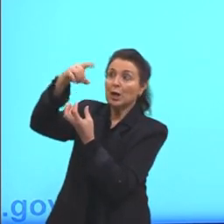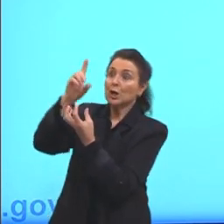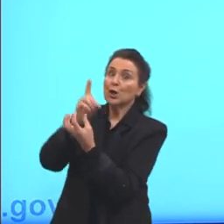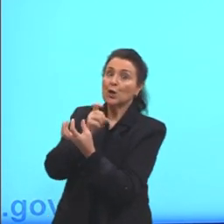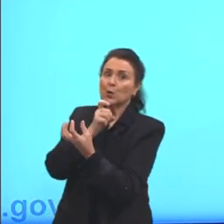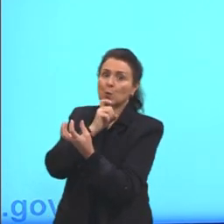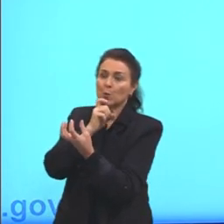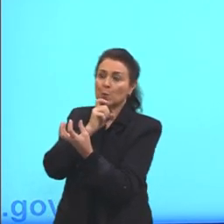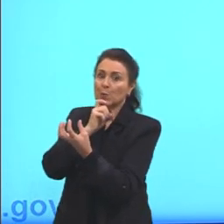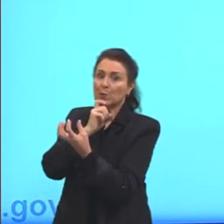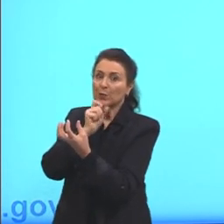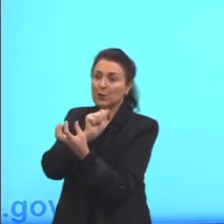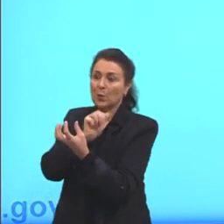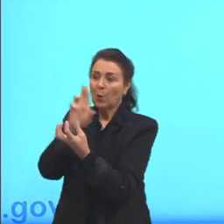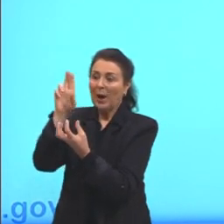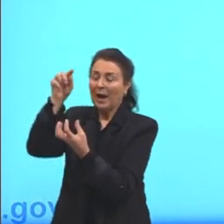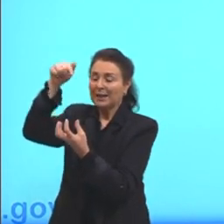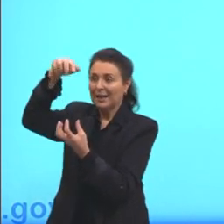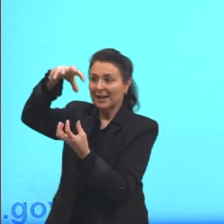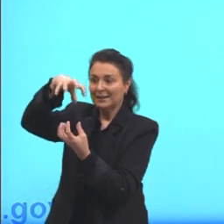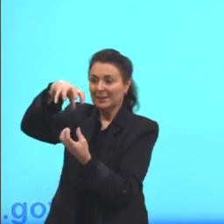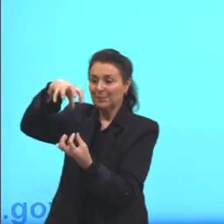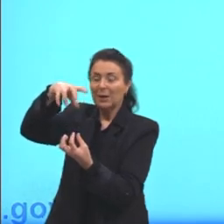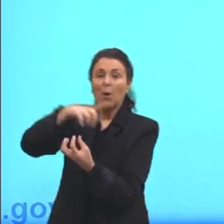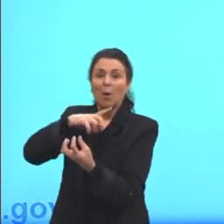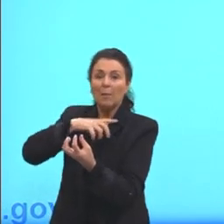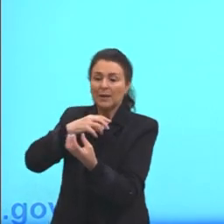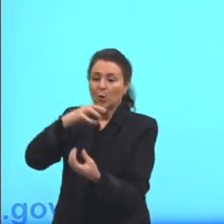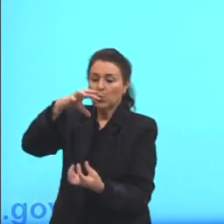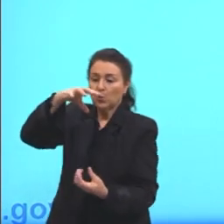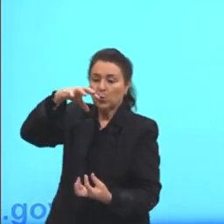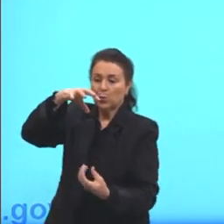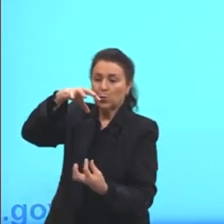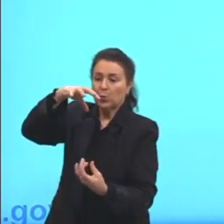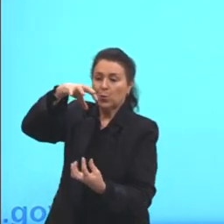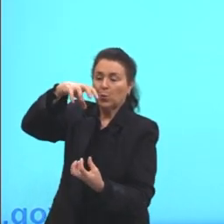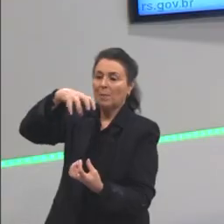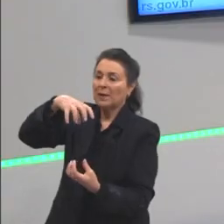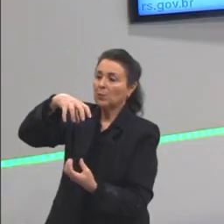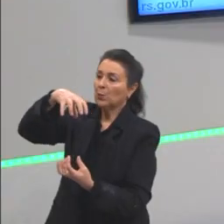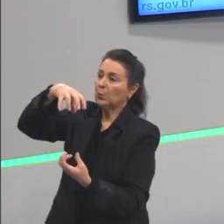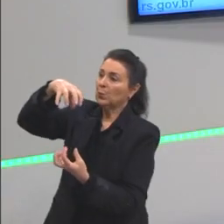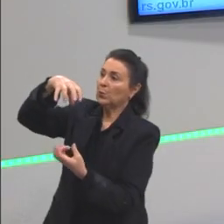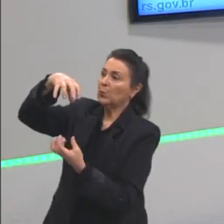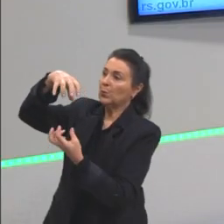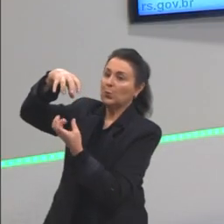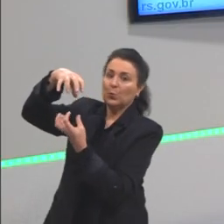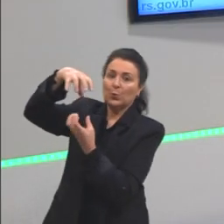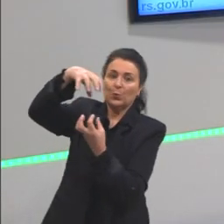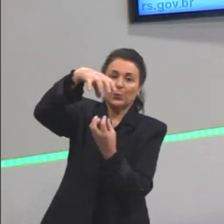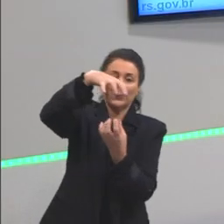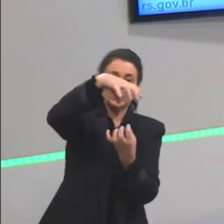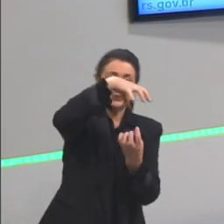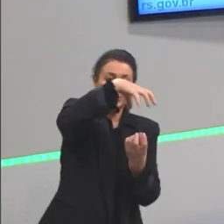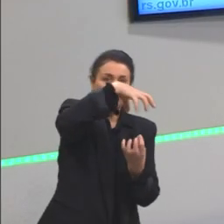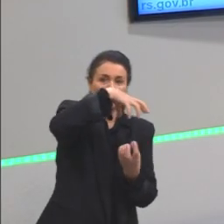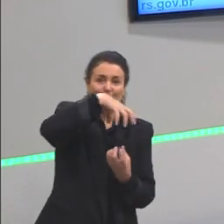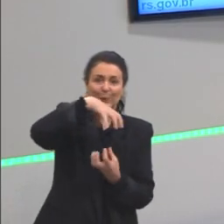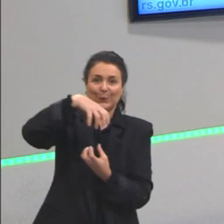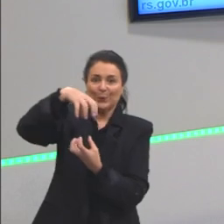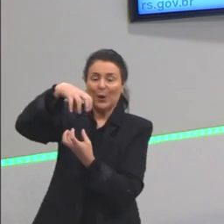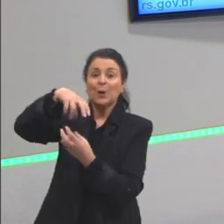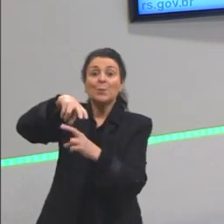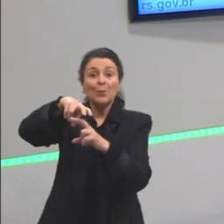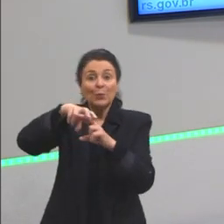desce. Então, quanto mais forte a chama, mais ar quente a gente está colocando dentro desse balão e o ar quente ele sobe. Por